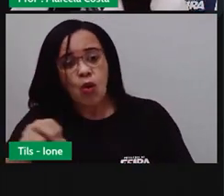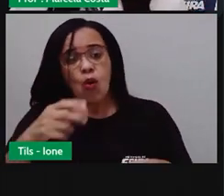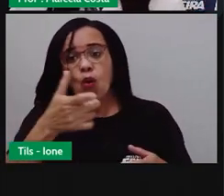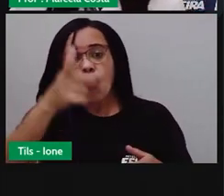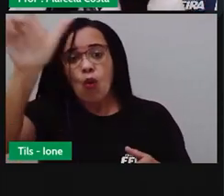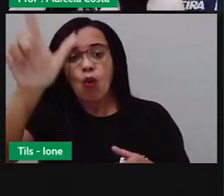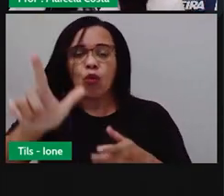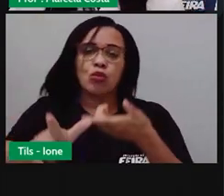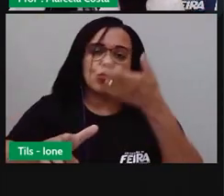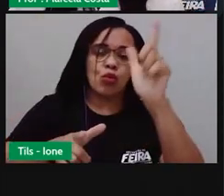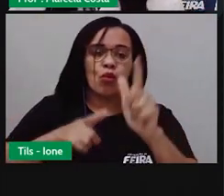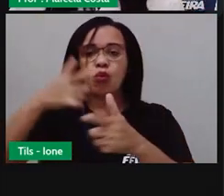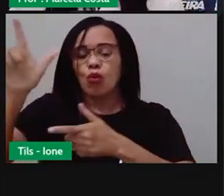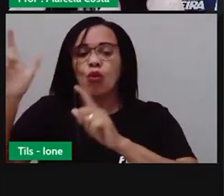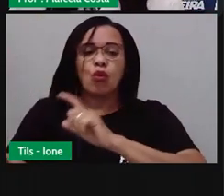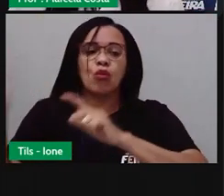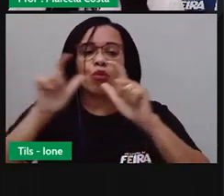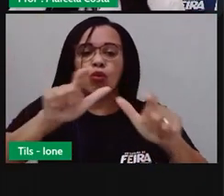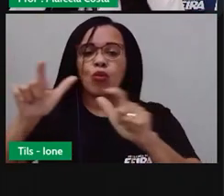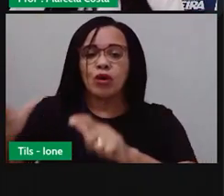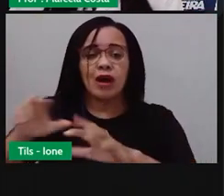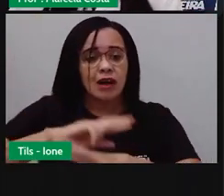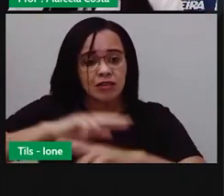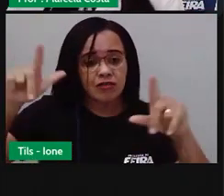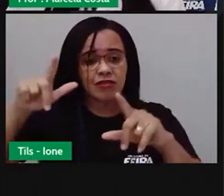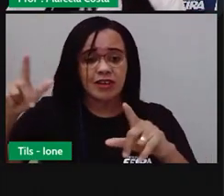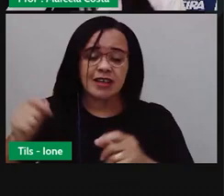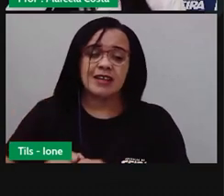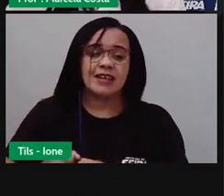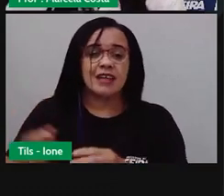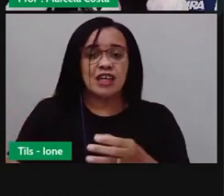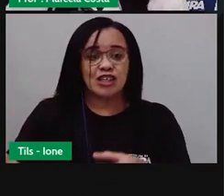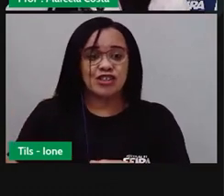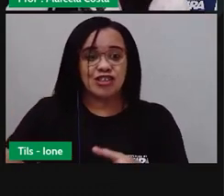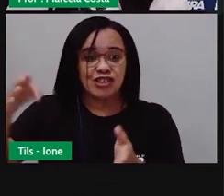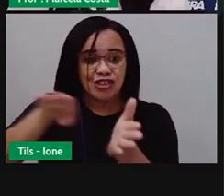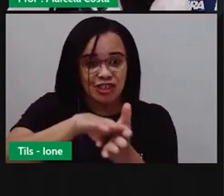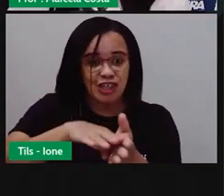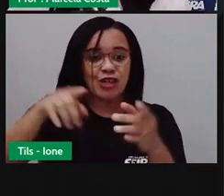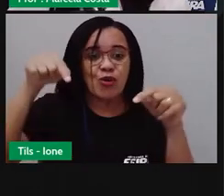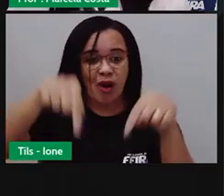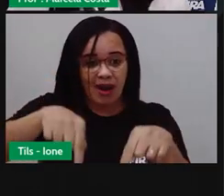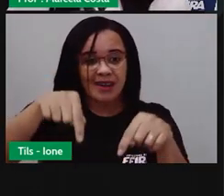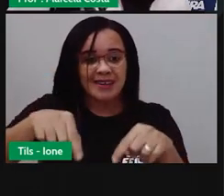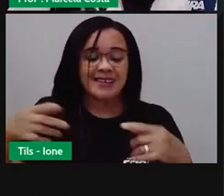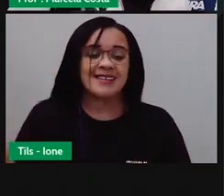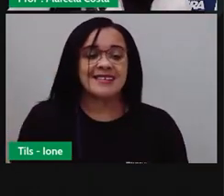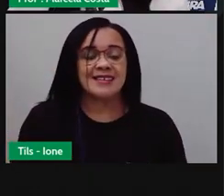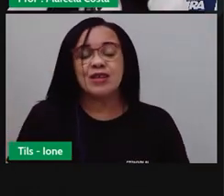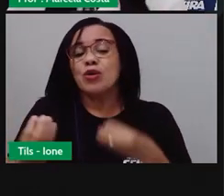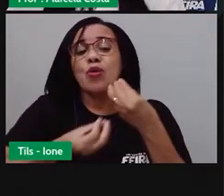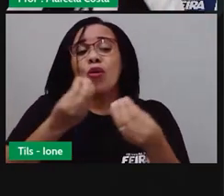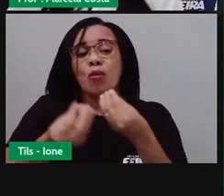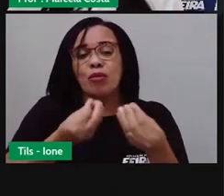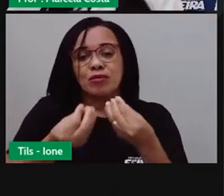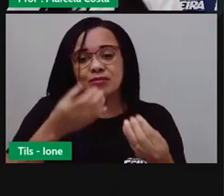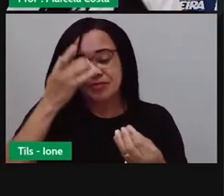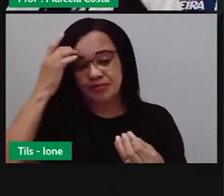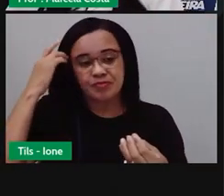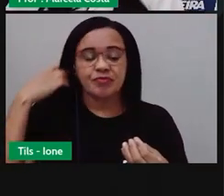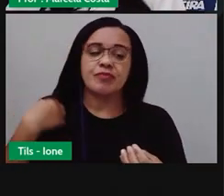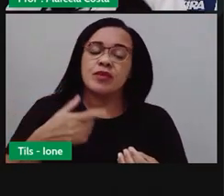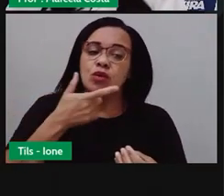lugar e vieram para cá. Agora vamos conhecer a história desse outro feirense, o Senhor José